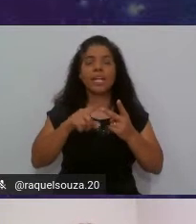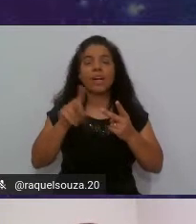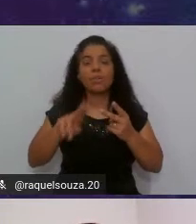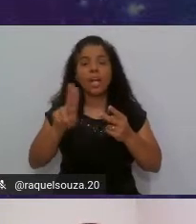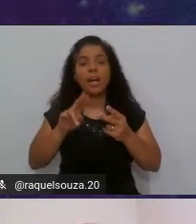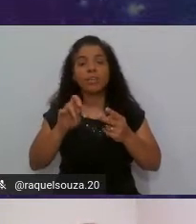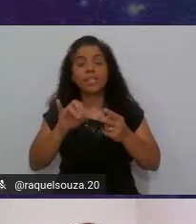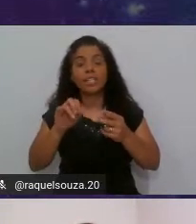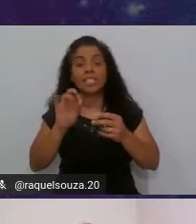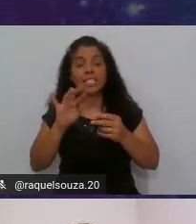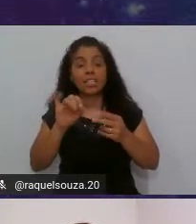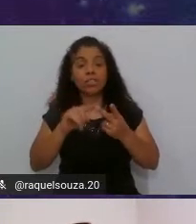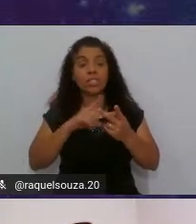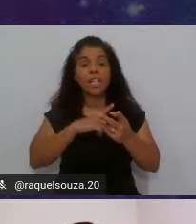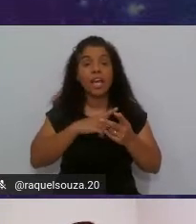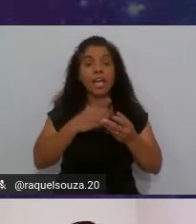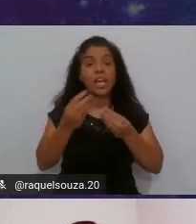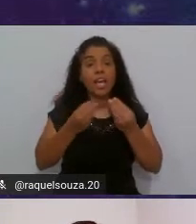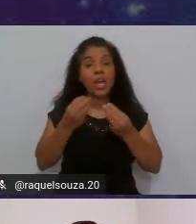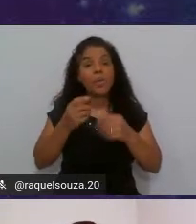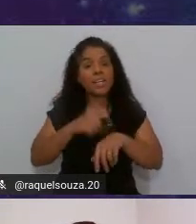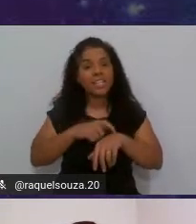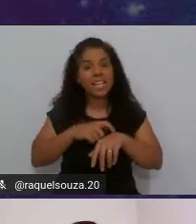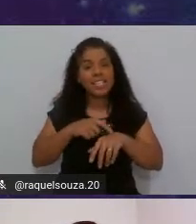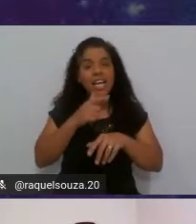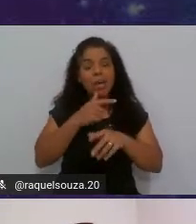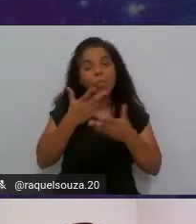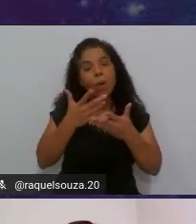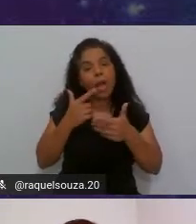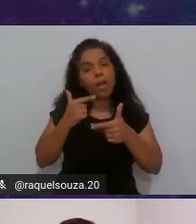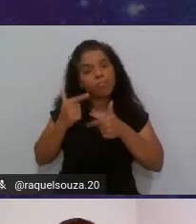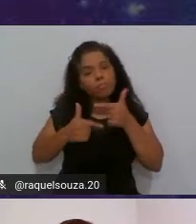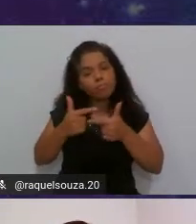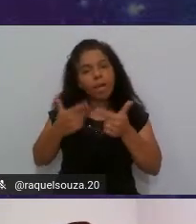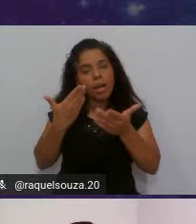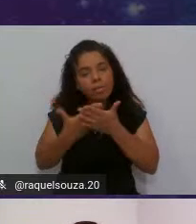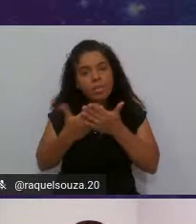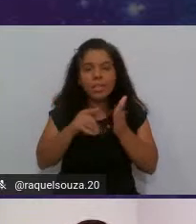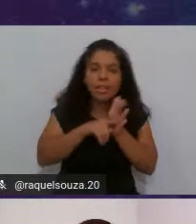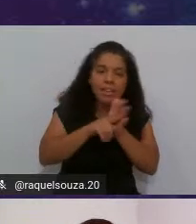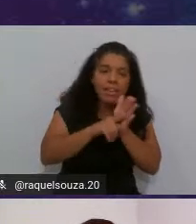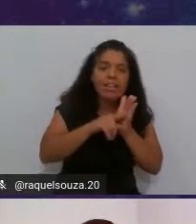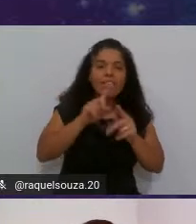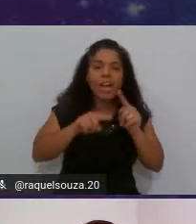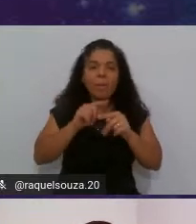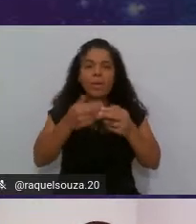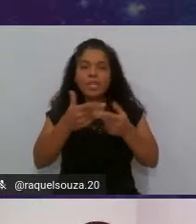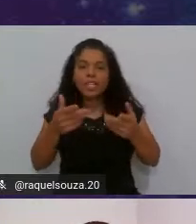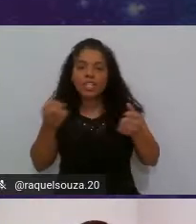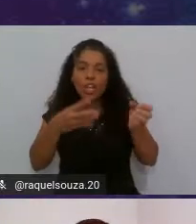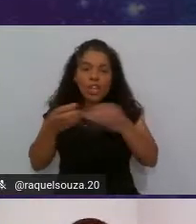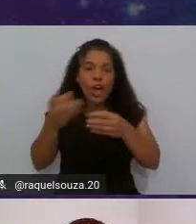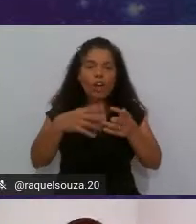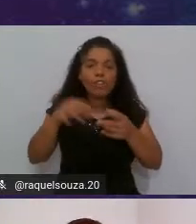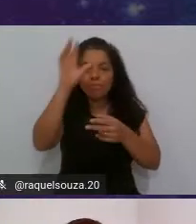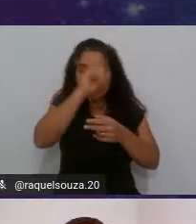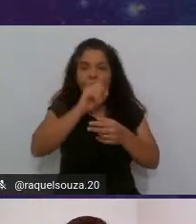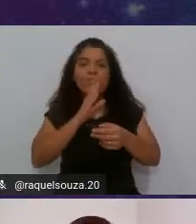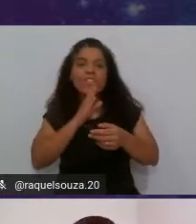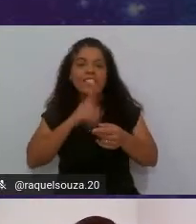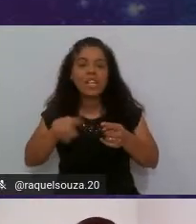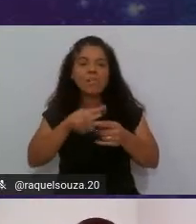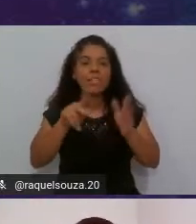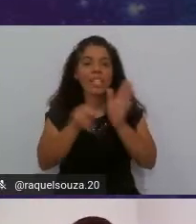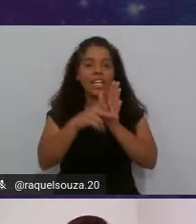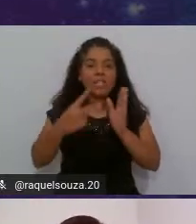livre ele é dedicado a pesquisar sobre ferramentas novas e aprimorar meu conhecimento nas próprias